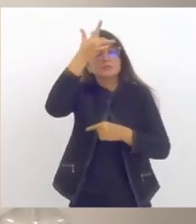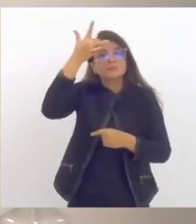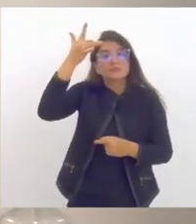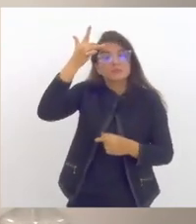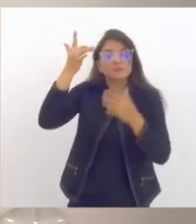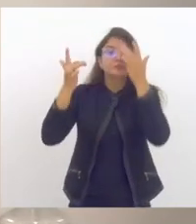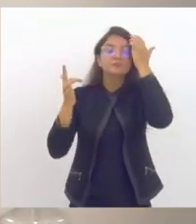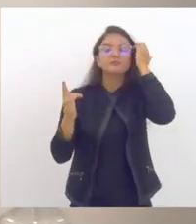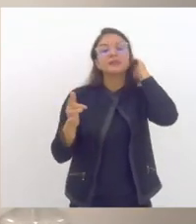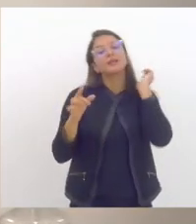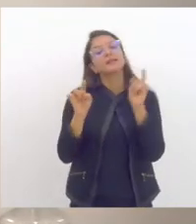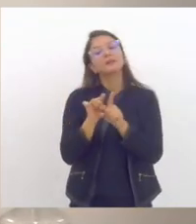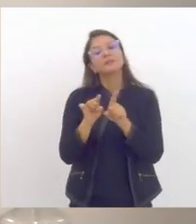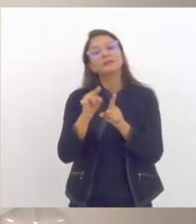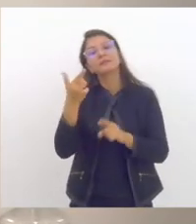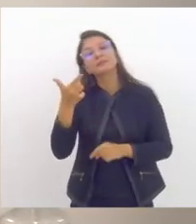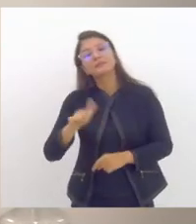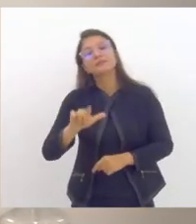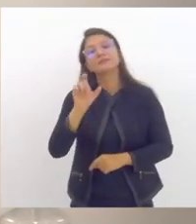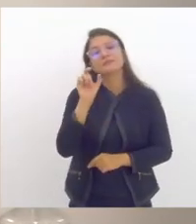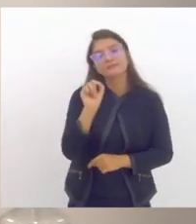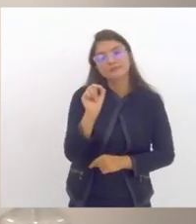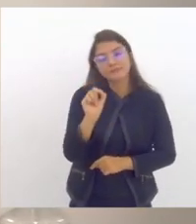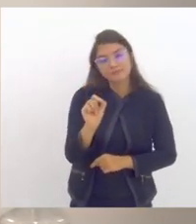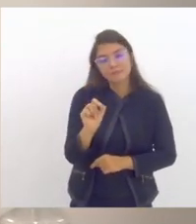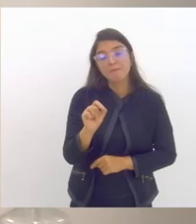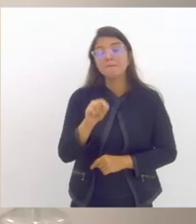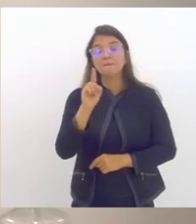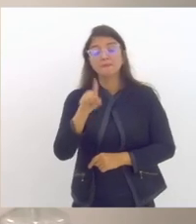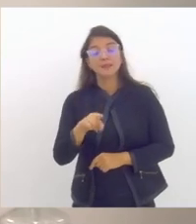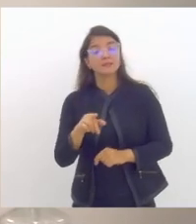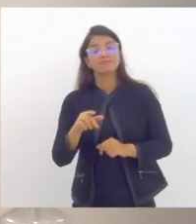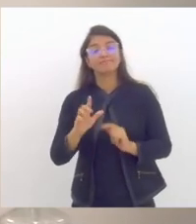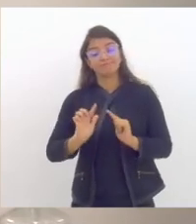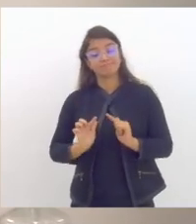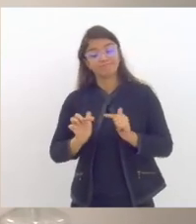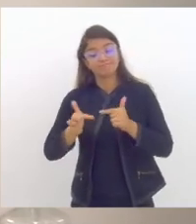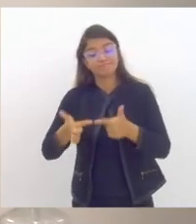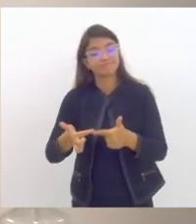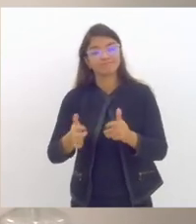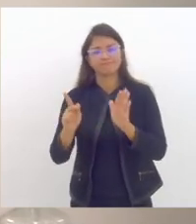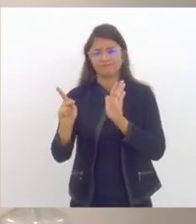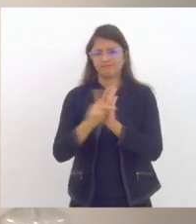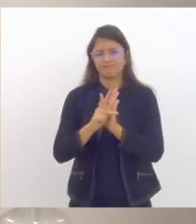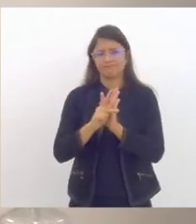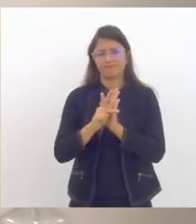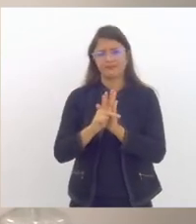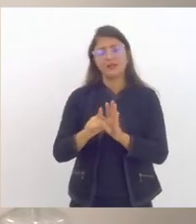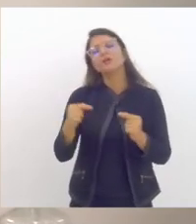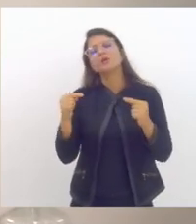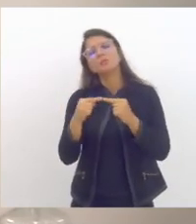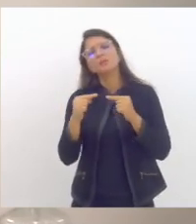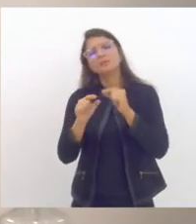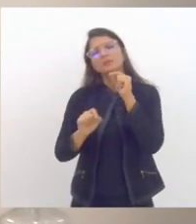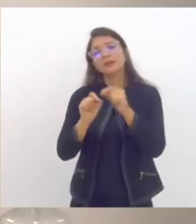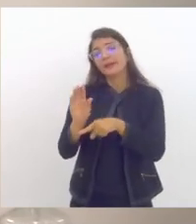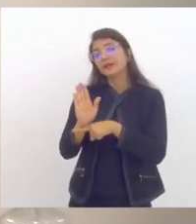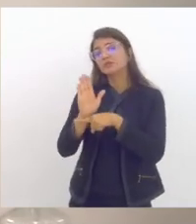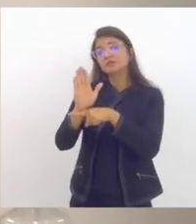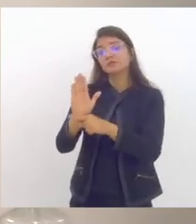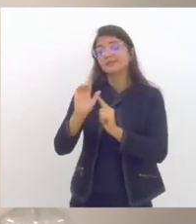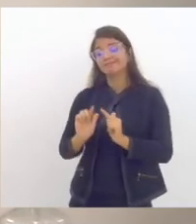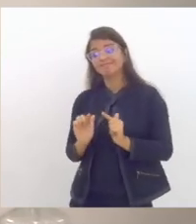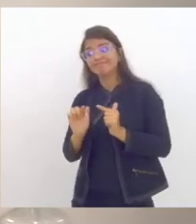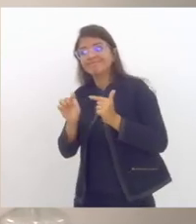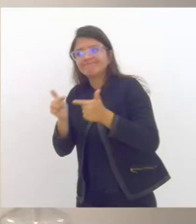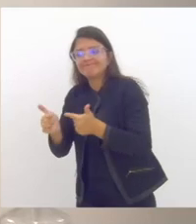que ser capaz também de garantir ações próprias que ajude no enfrentamento de questões que muitas vezes